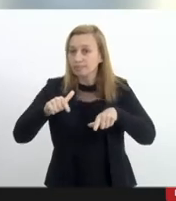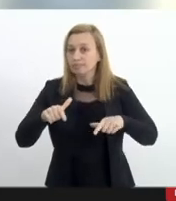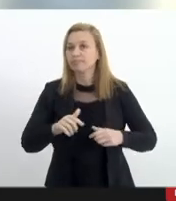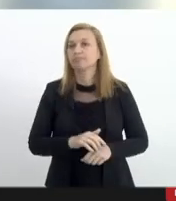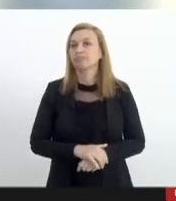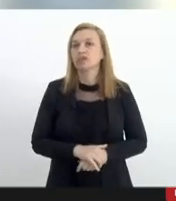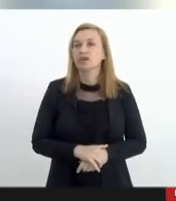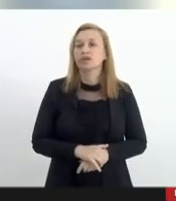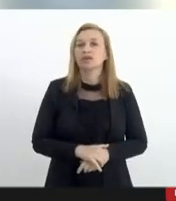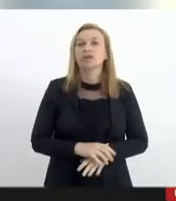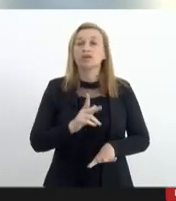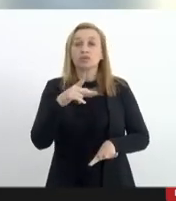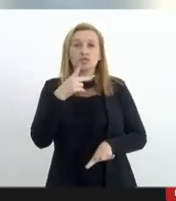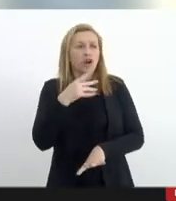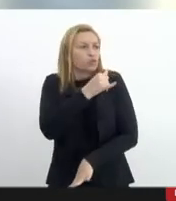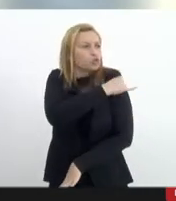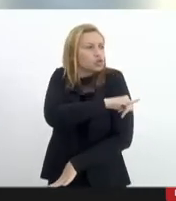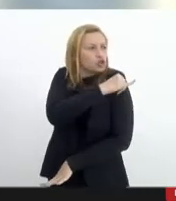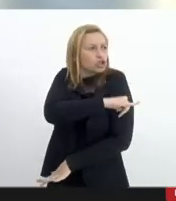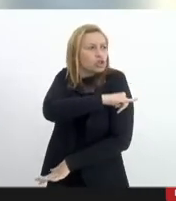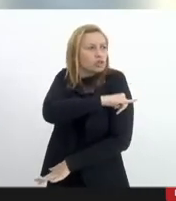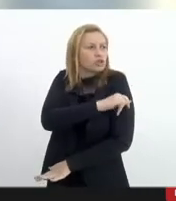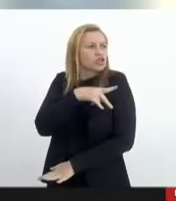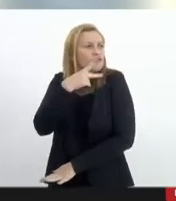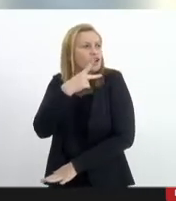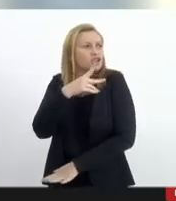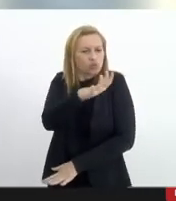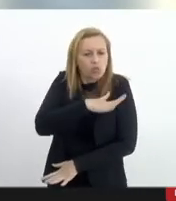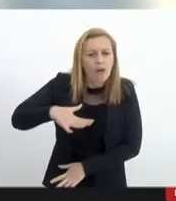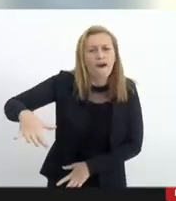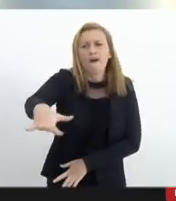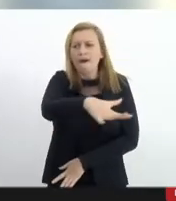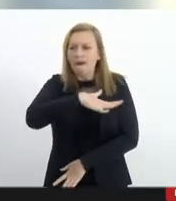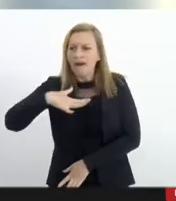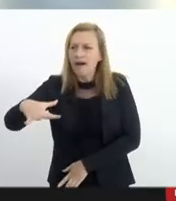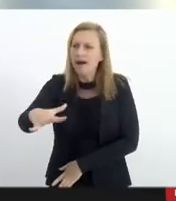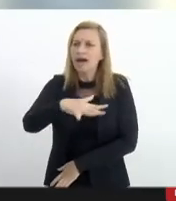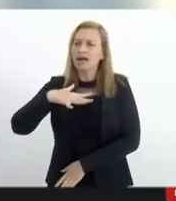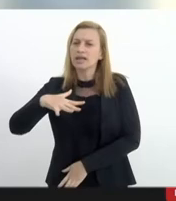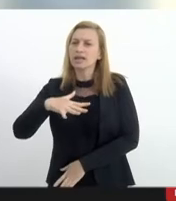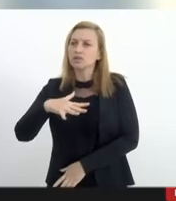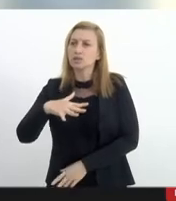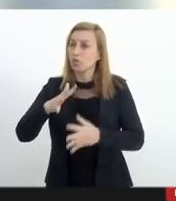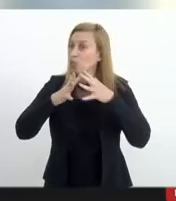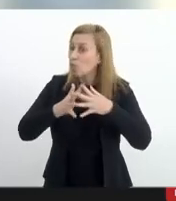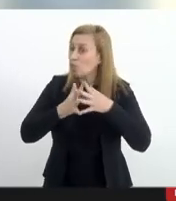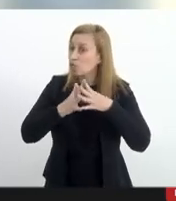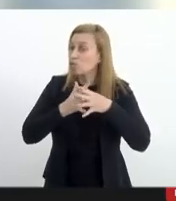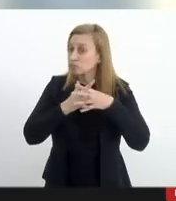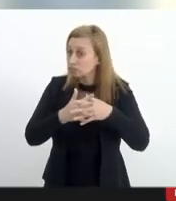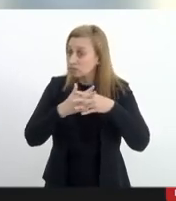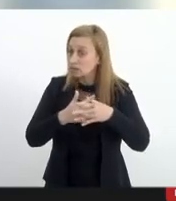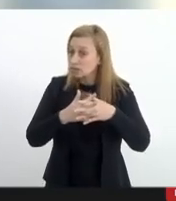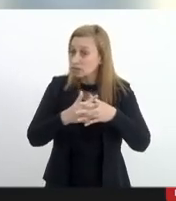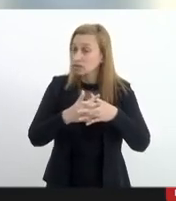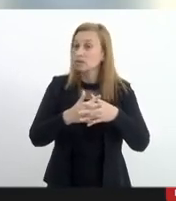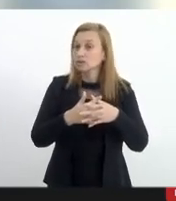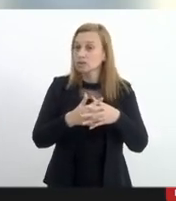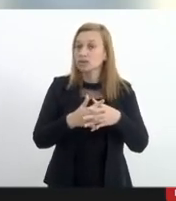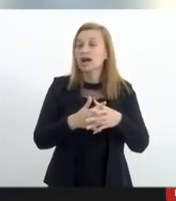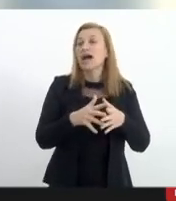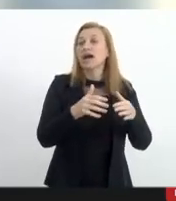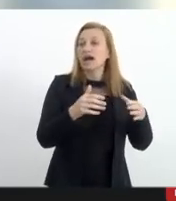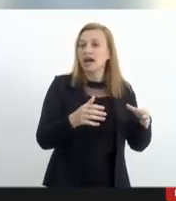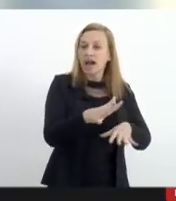quando falamos de Rio de Janeiro a gente está falando de uma área extremamente complexa como a topografia que mistura a área